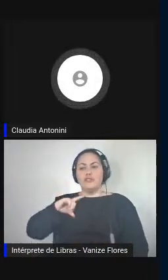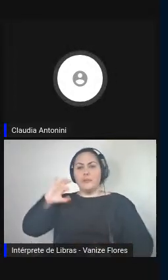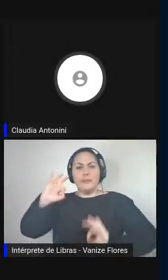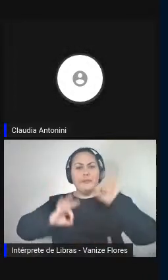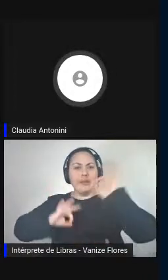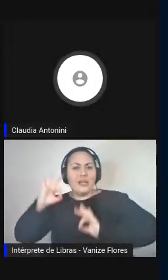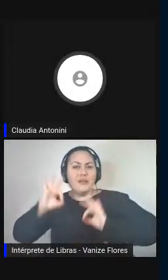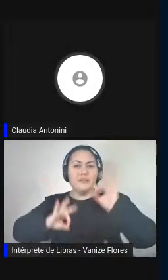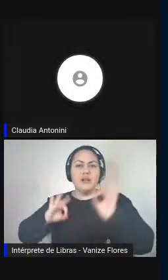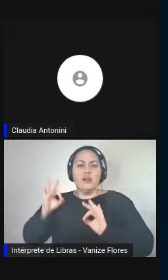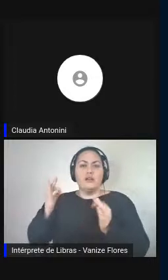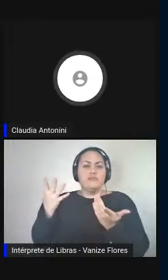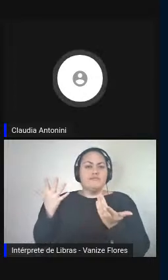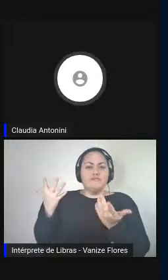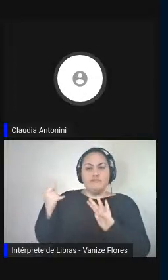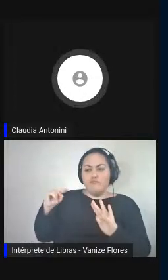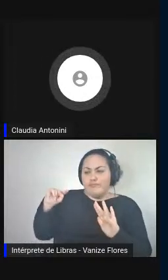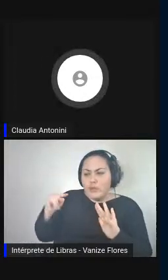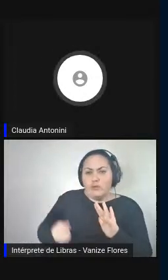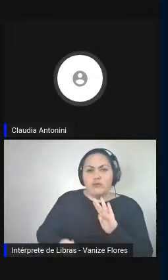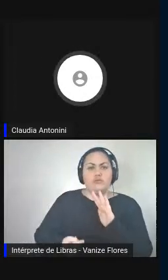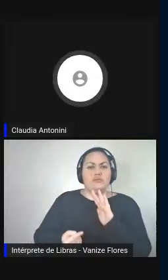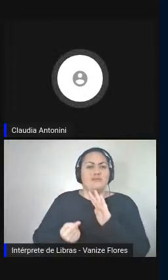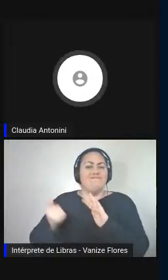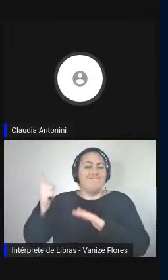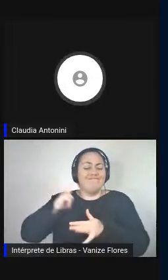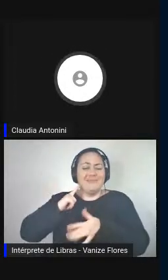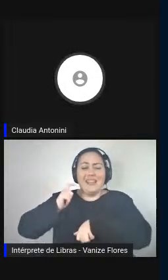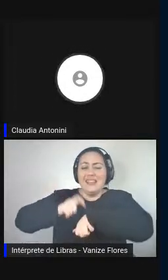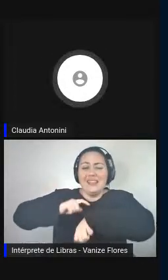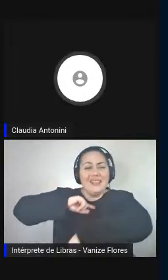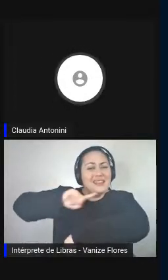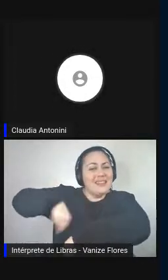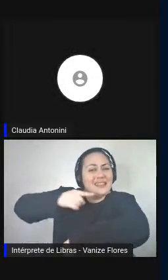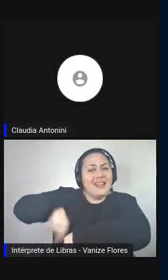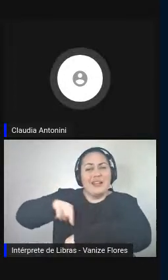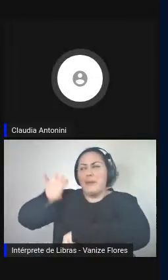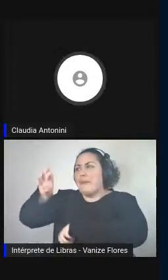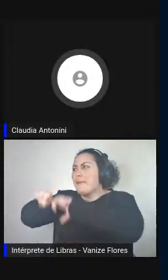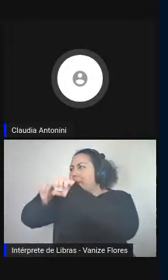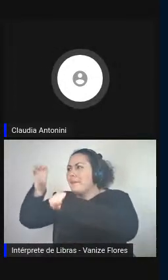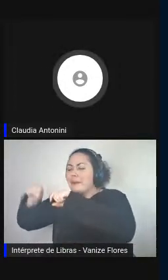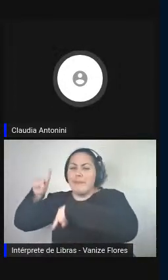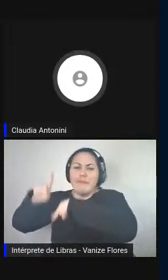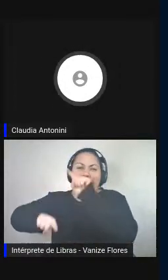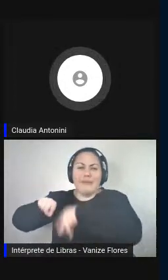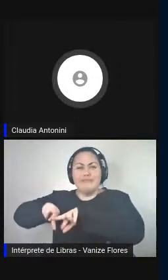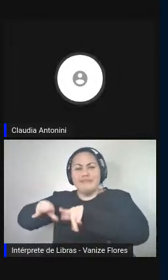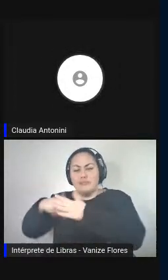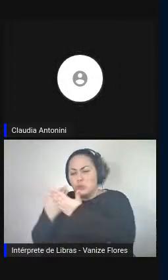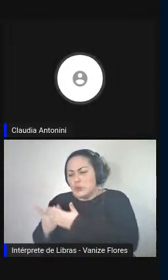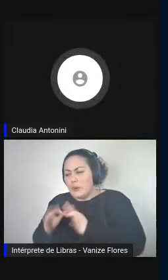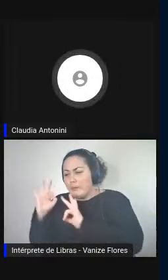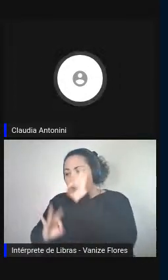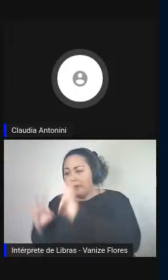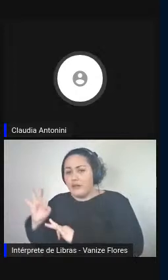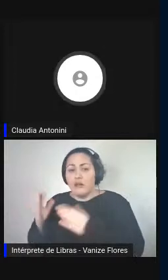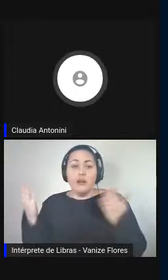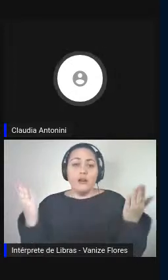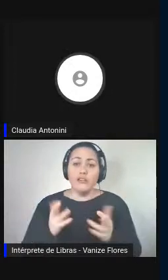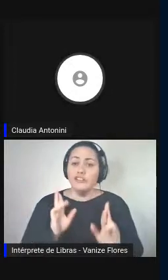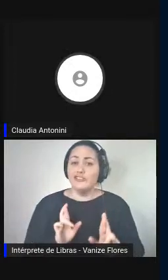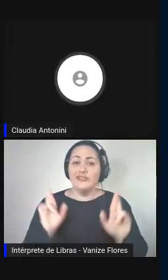aprofundado, de muito mais tempo de trabalho, isso não é mais assim, já foram